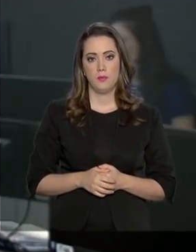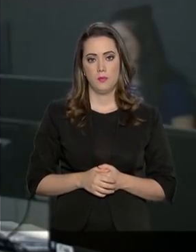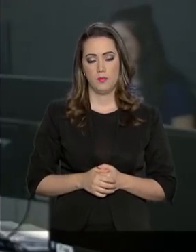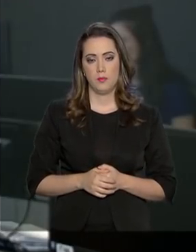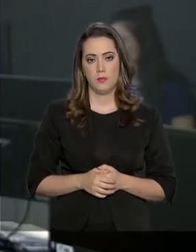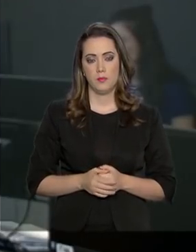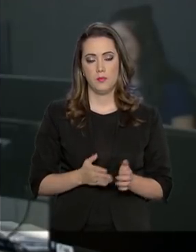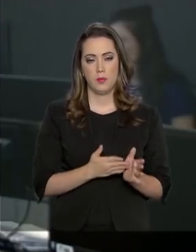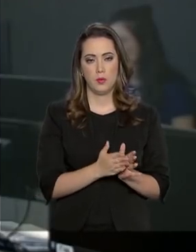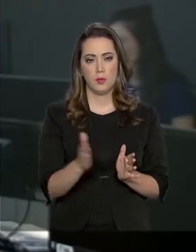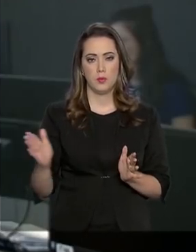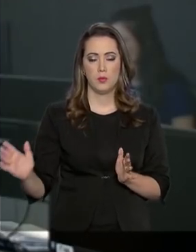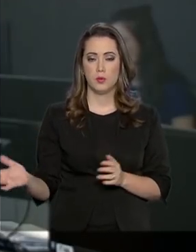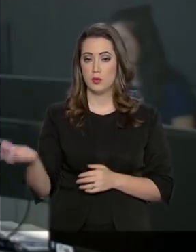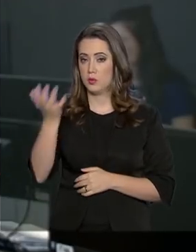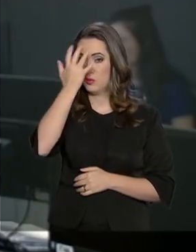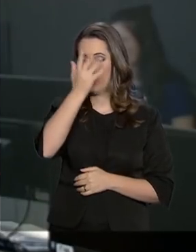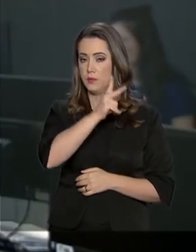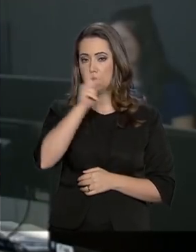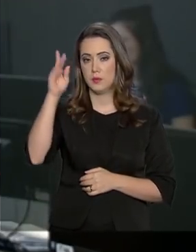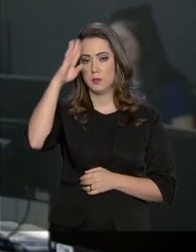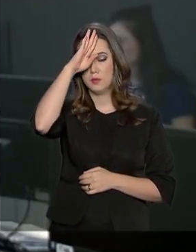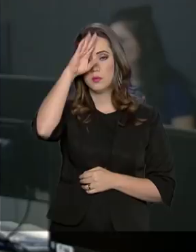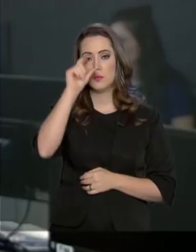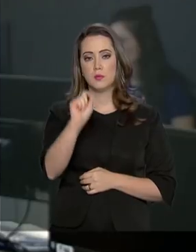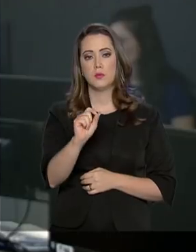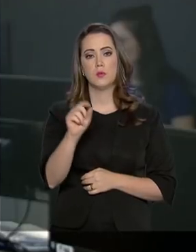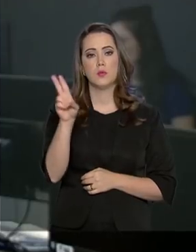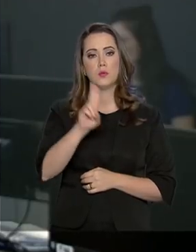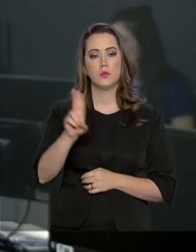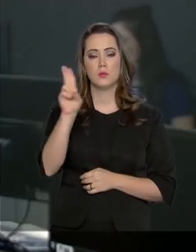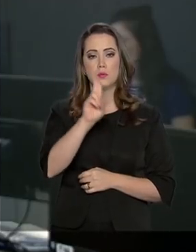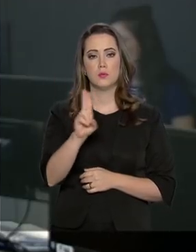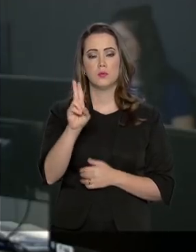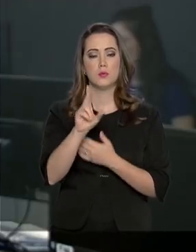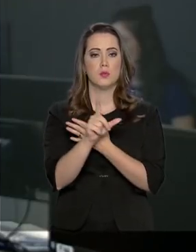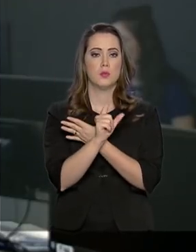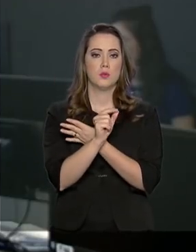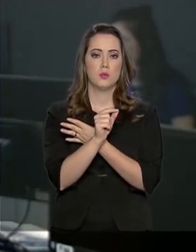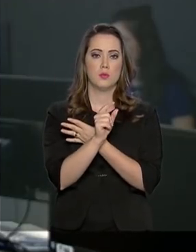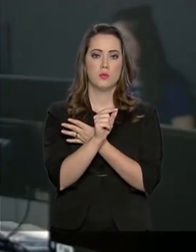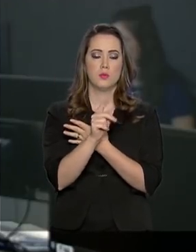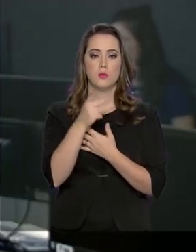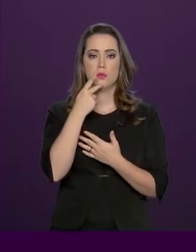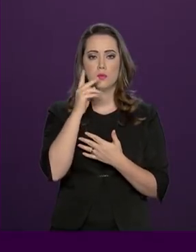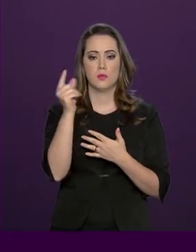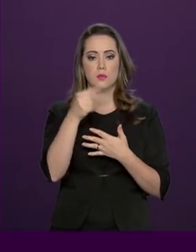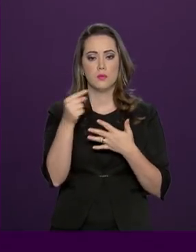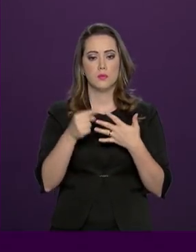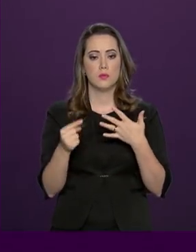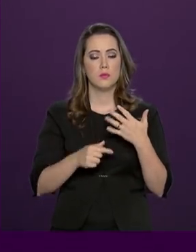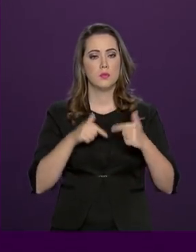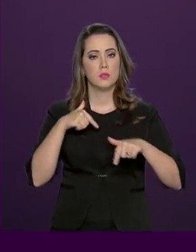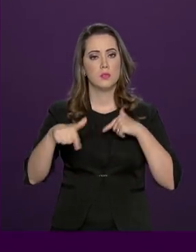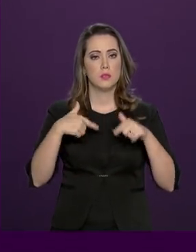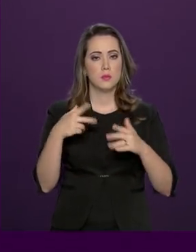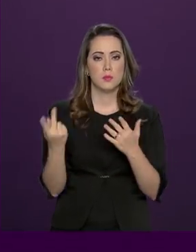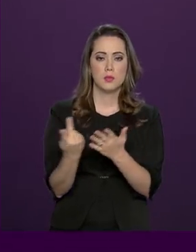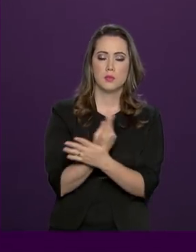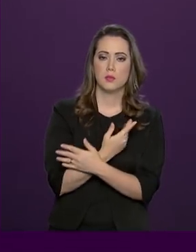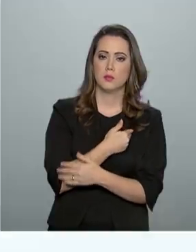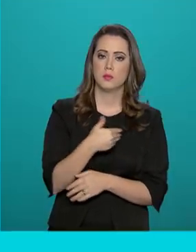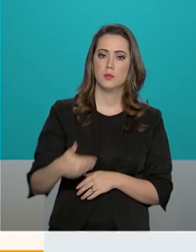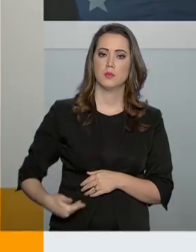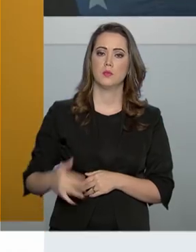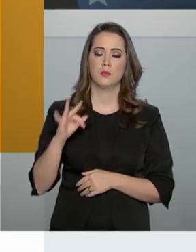E durante o Carnaval, o presidente da República, Jair Bolsonaro, utilizou as redes sociais para tratar de alguns trabalhos que estavam sendo realizados